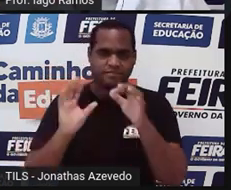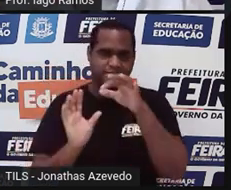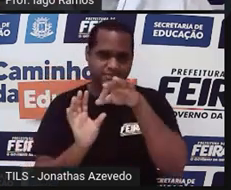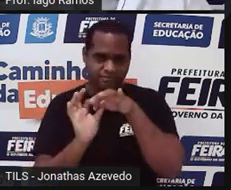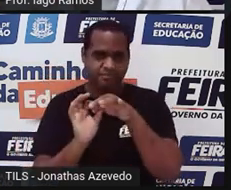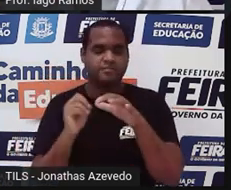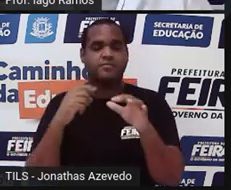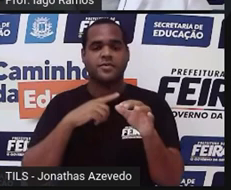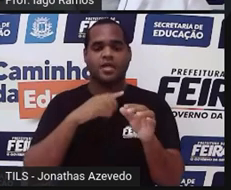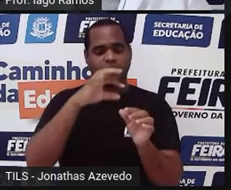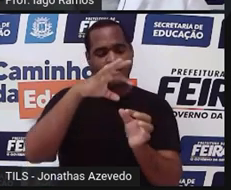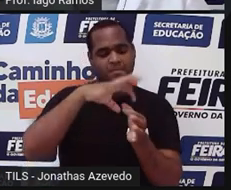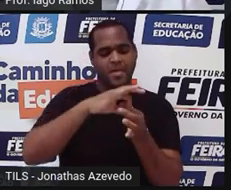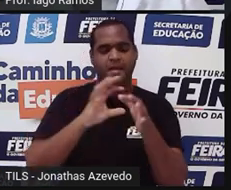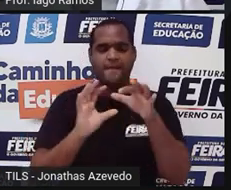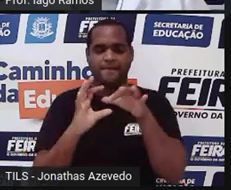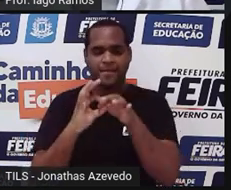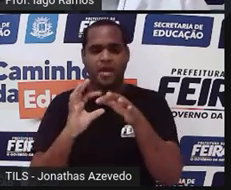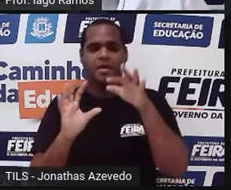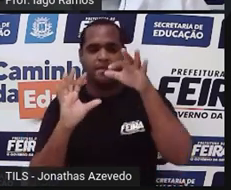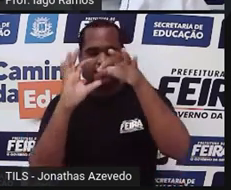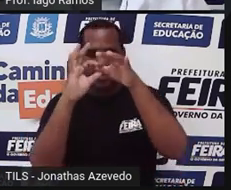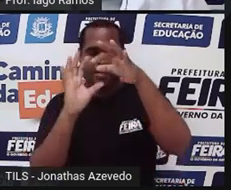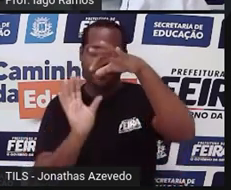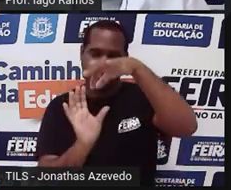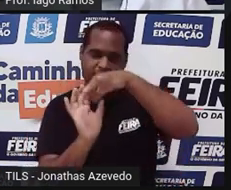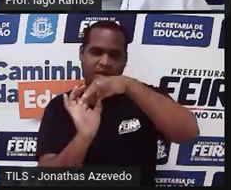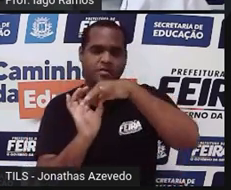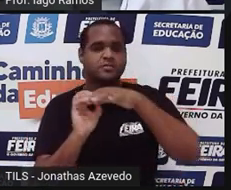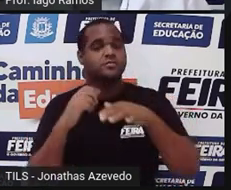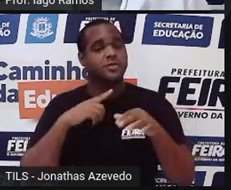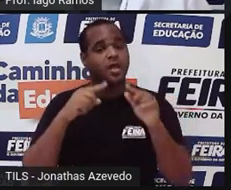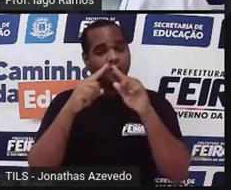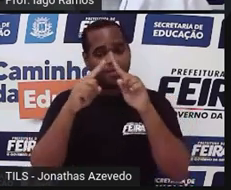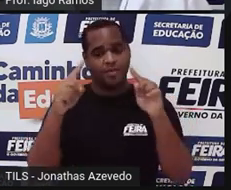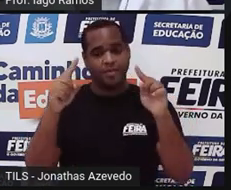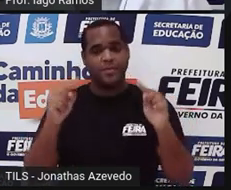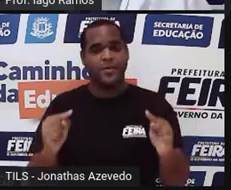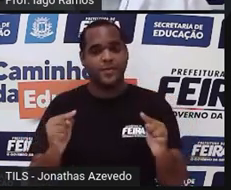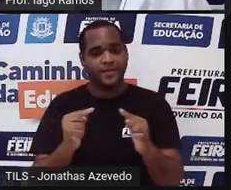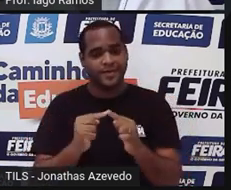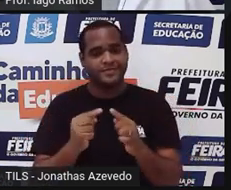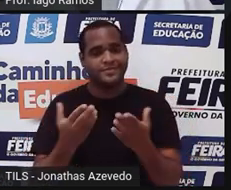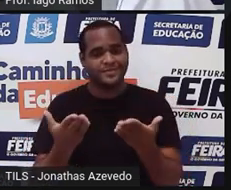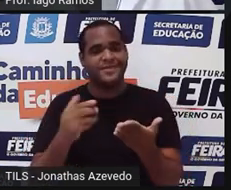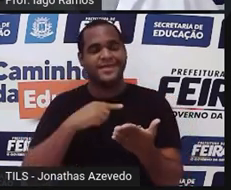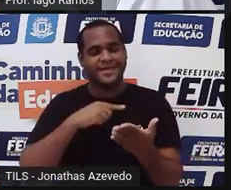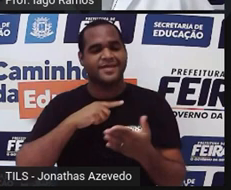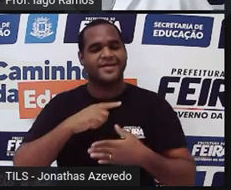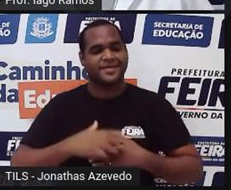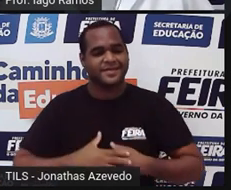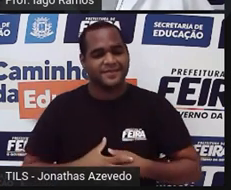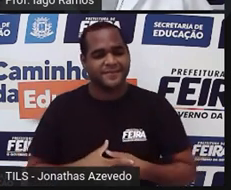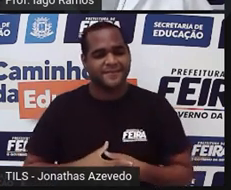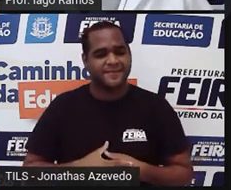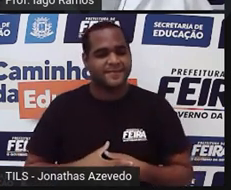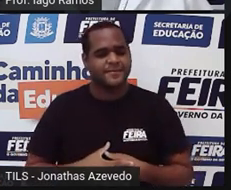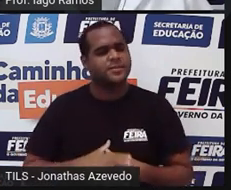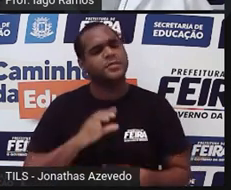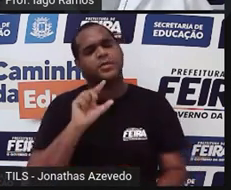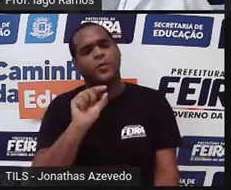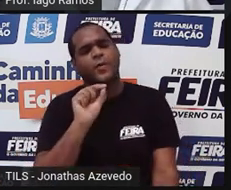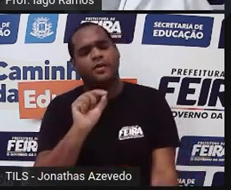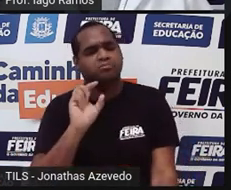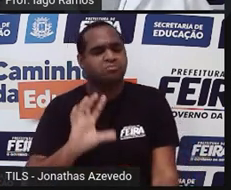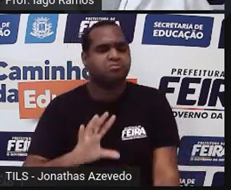articulações, certo? E montou um quadrado com essas varetinhas. Adivinha o que acontece